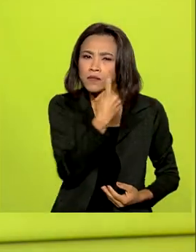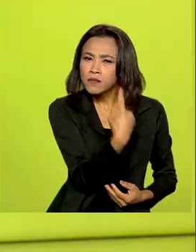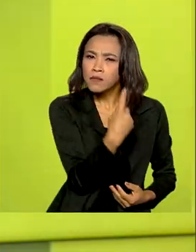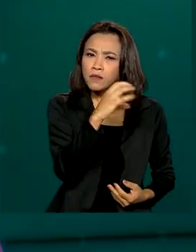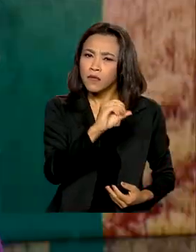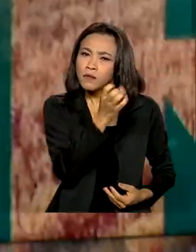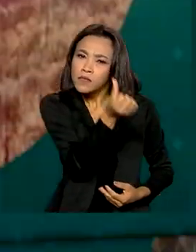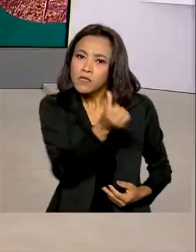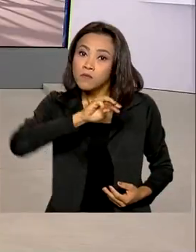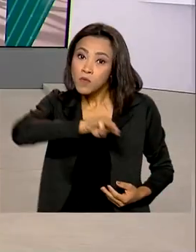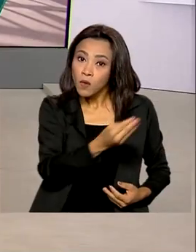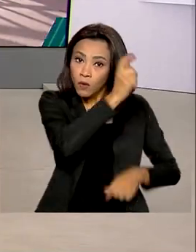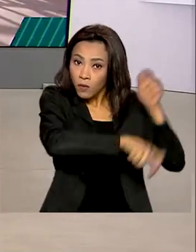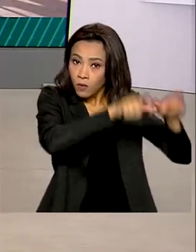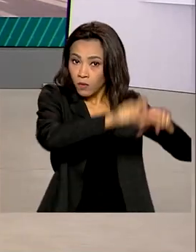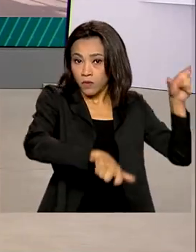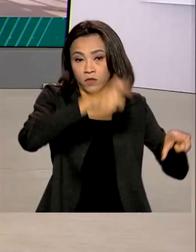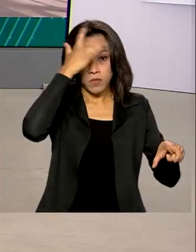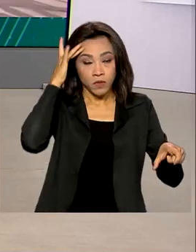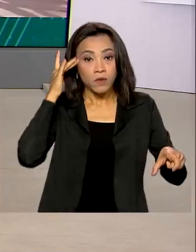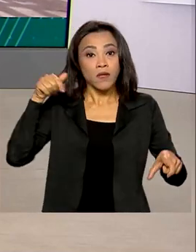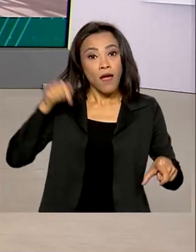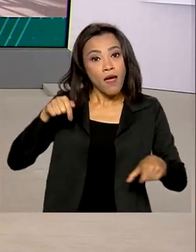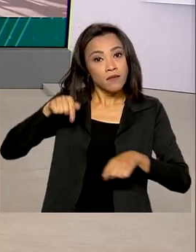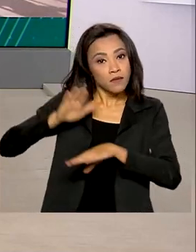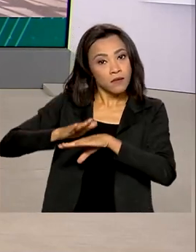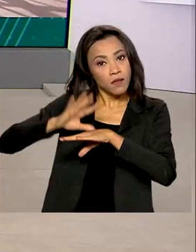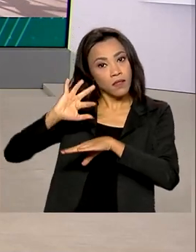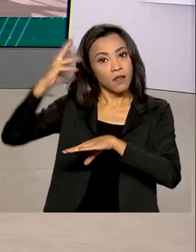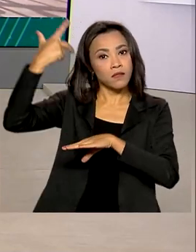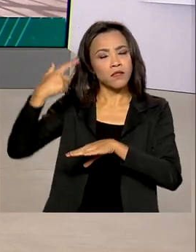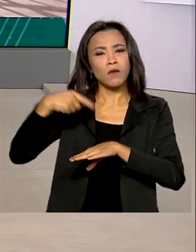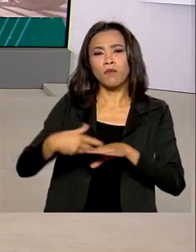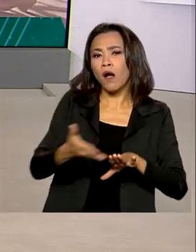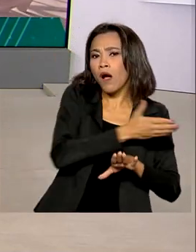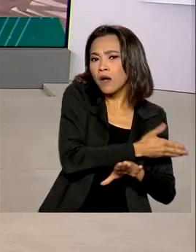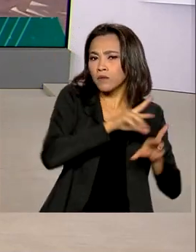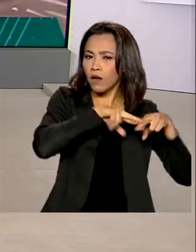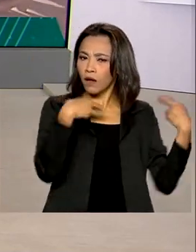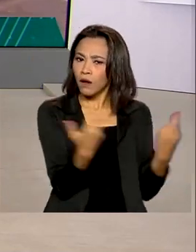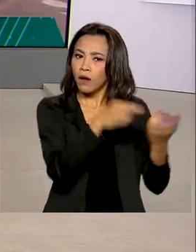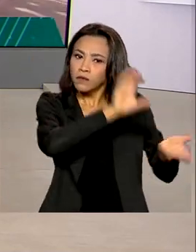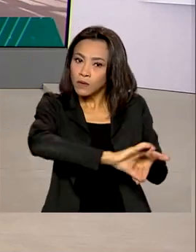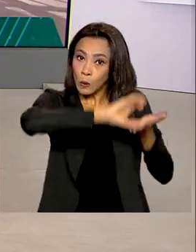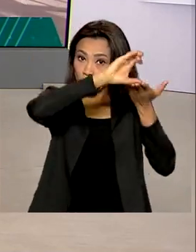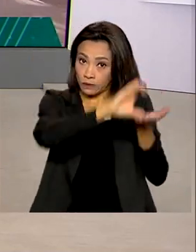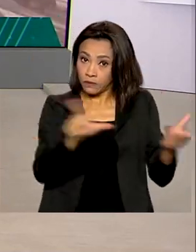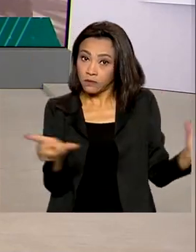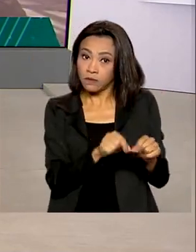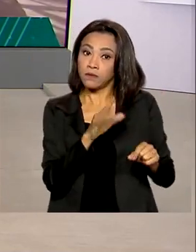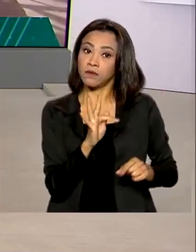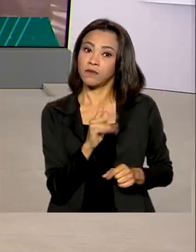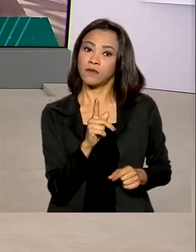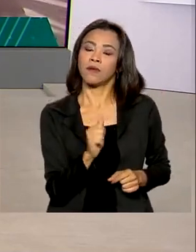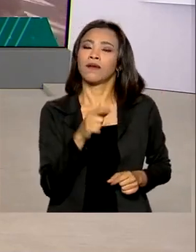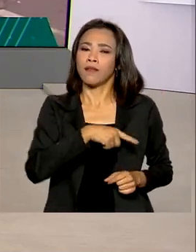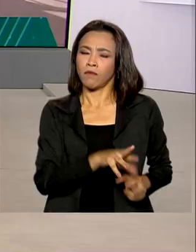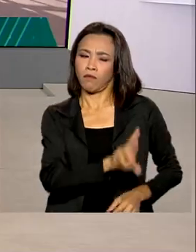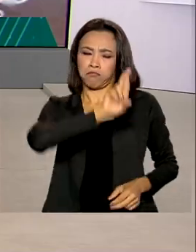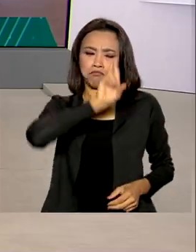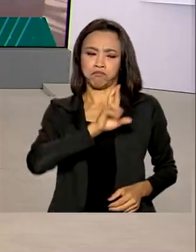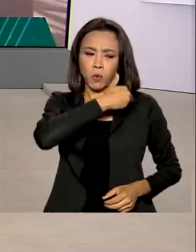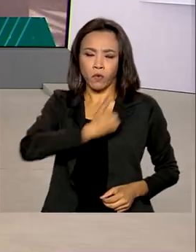de trabalhadores. A decisão foi divulgada depois da reunião do Conselho Curador do FGTS, formado por representantes do